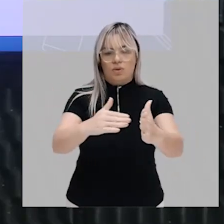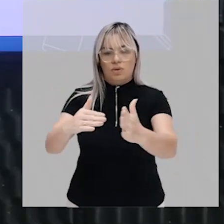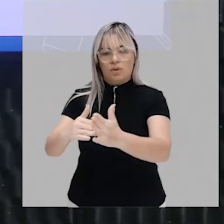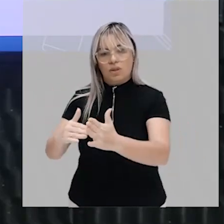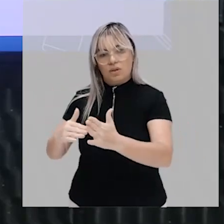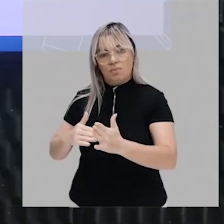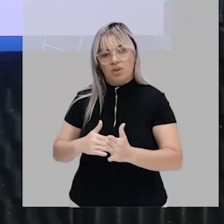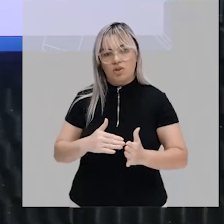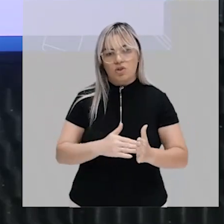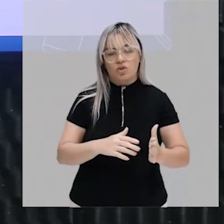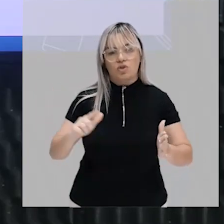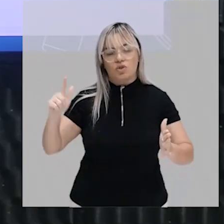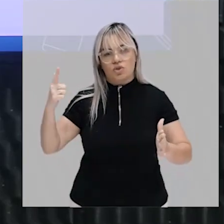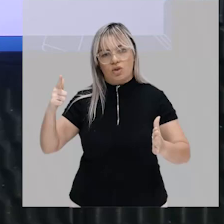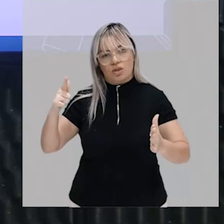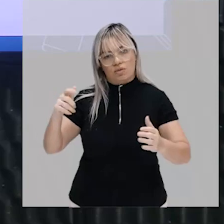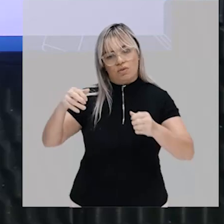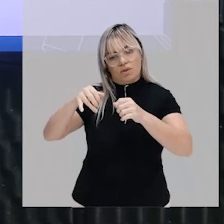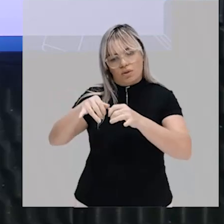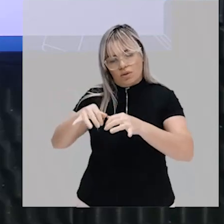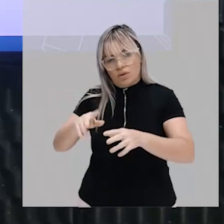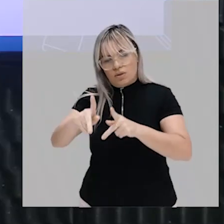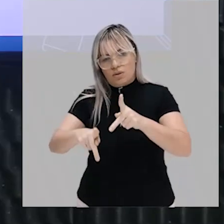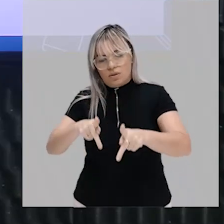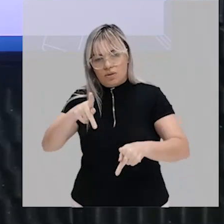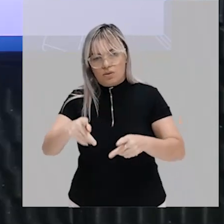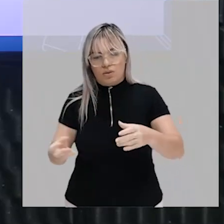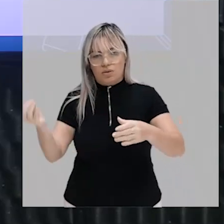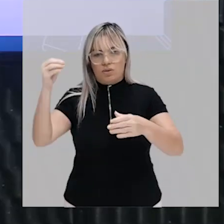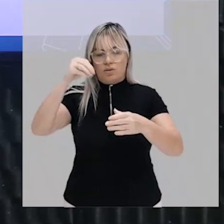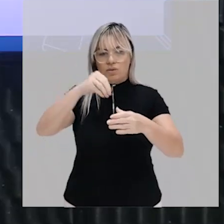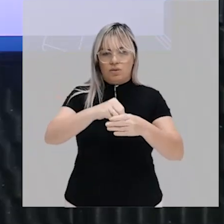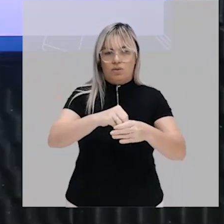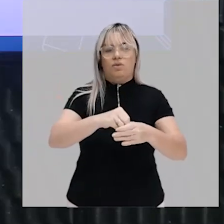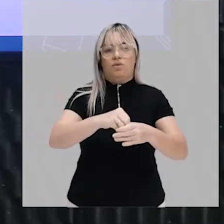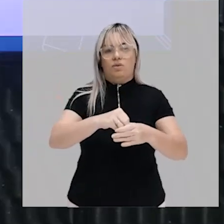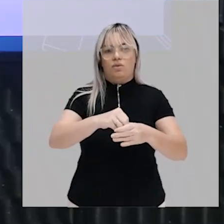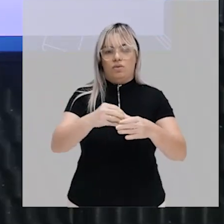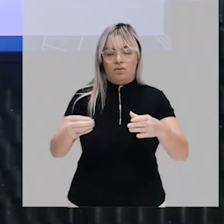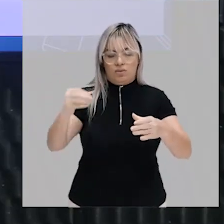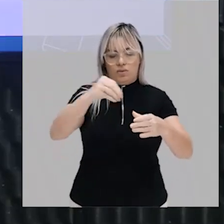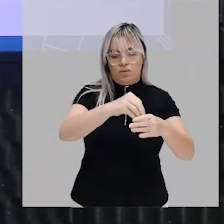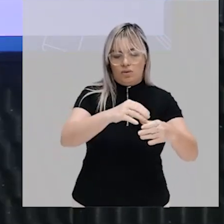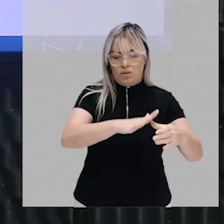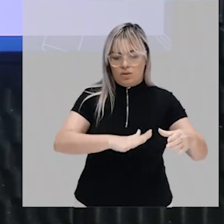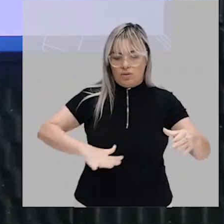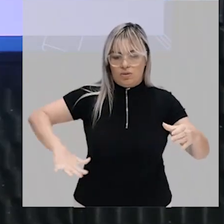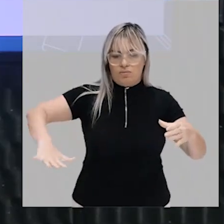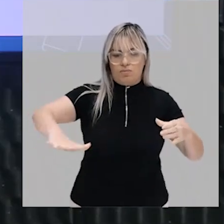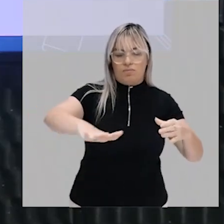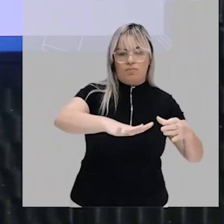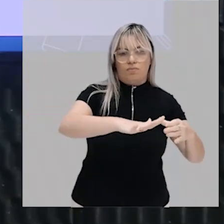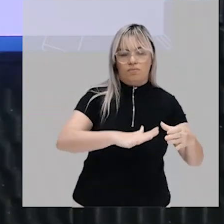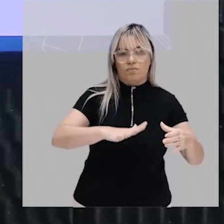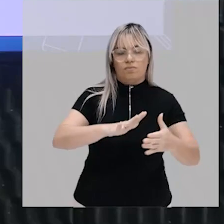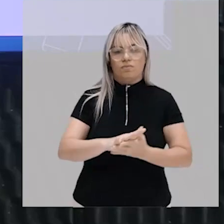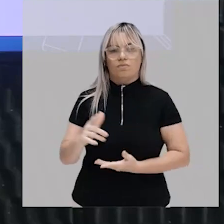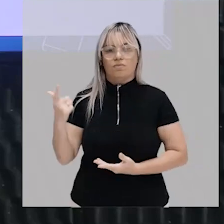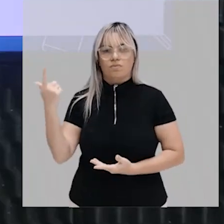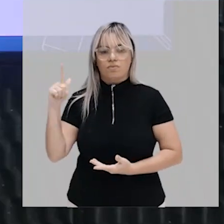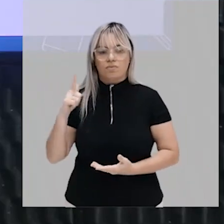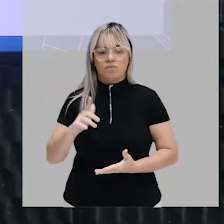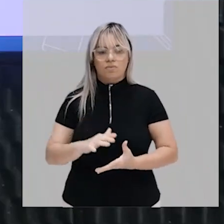do poder do estado população os indivíduos que estão contidos nesse espaço geográfico que é o